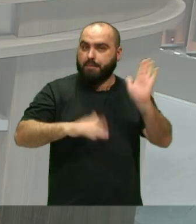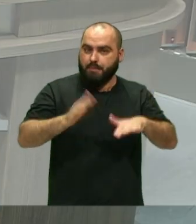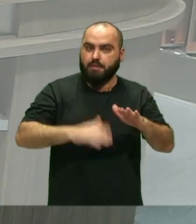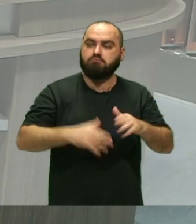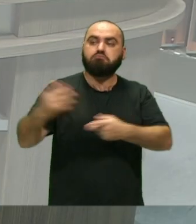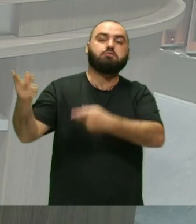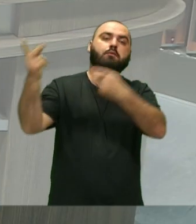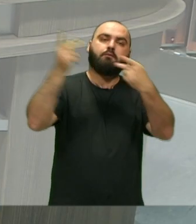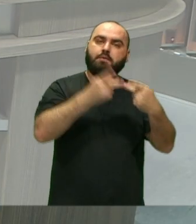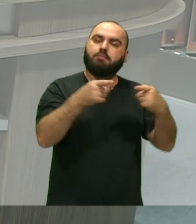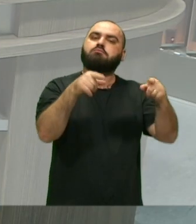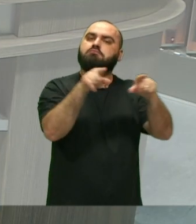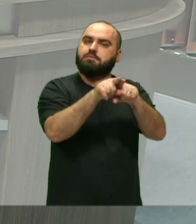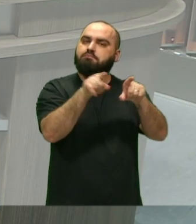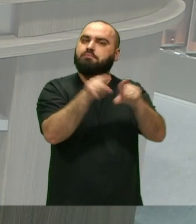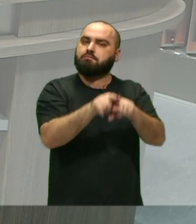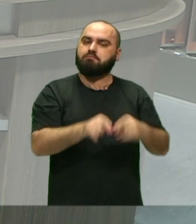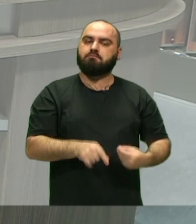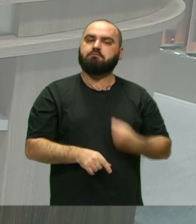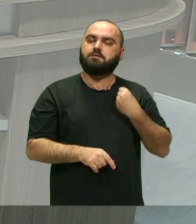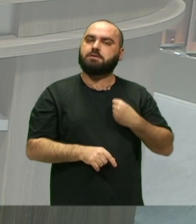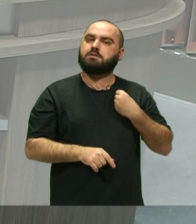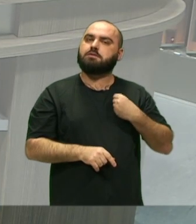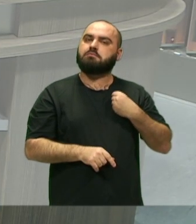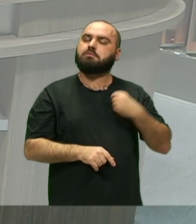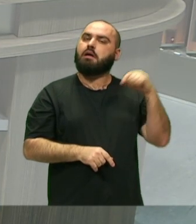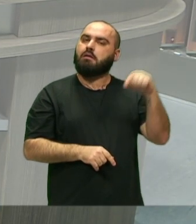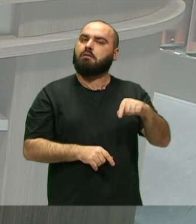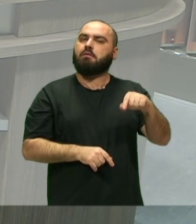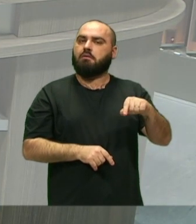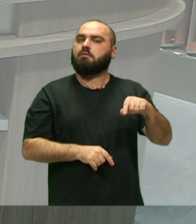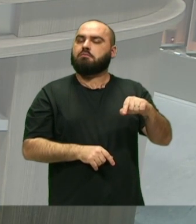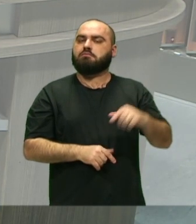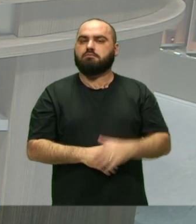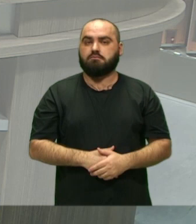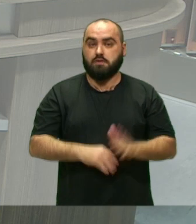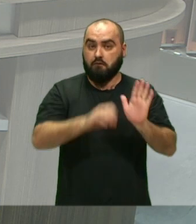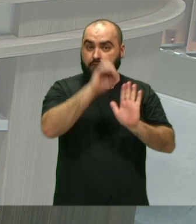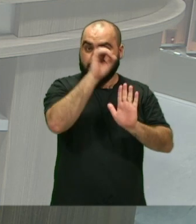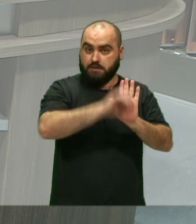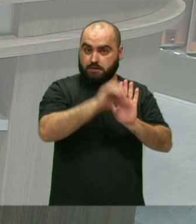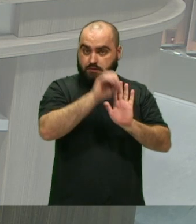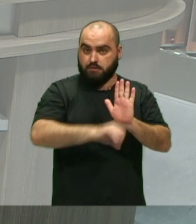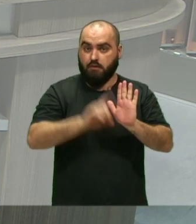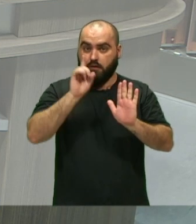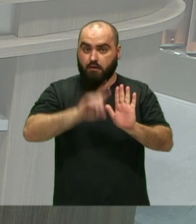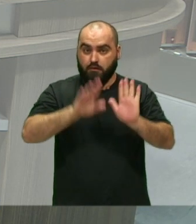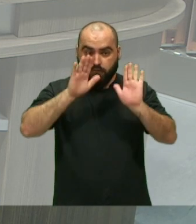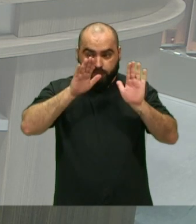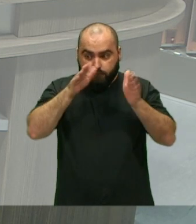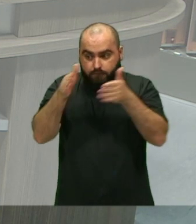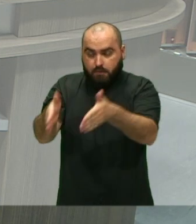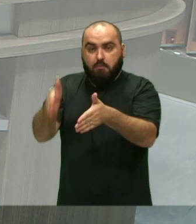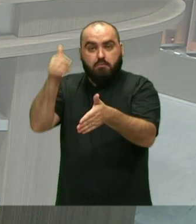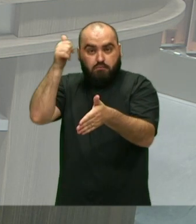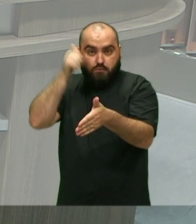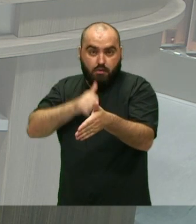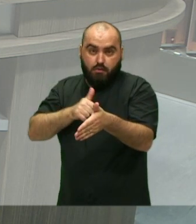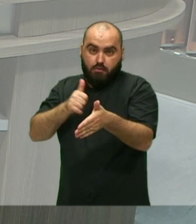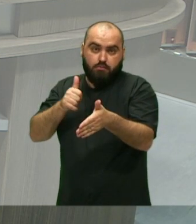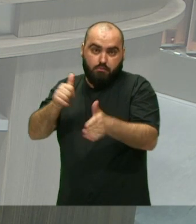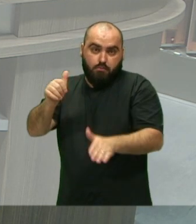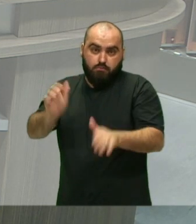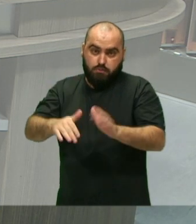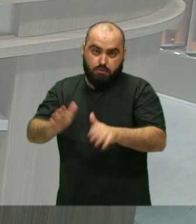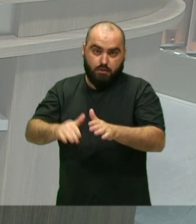Que a gente também Vai estar acolhendo Esses iniciantes A oficina do Bac Mulher Ela é voltada para mulheres Porque o Maracatu